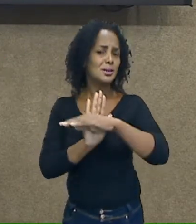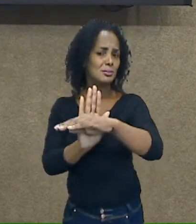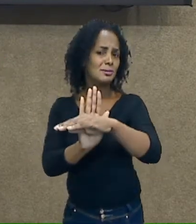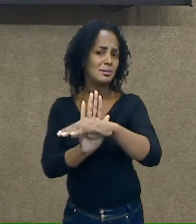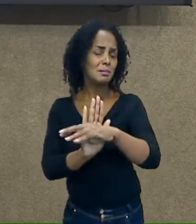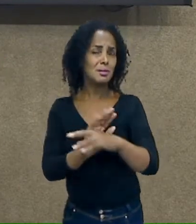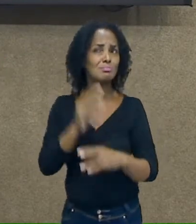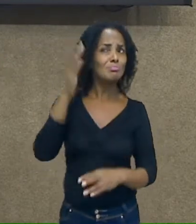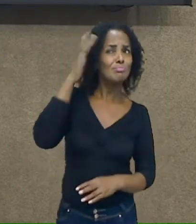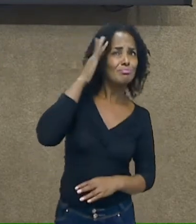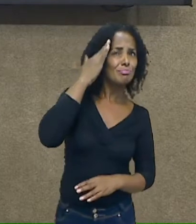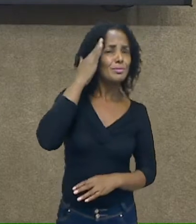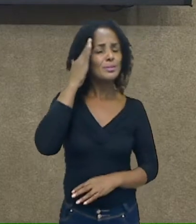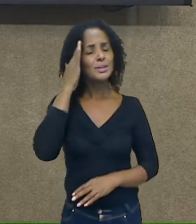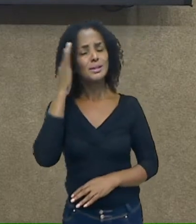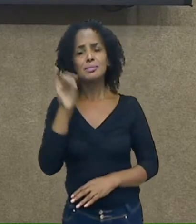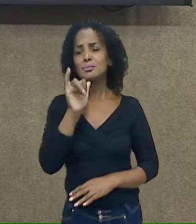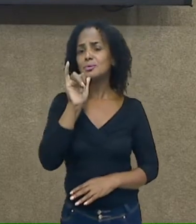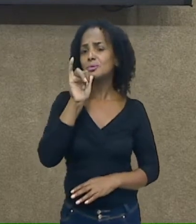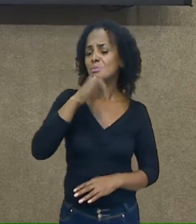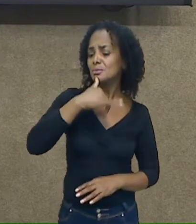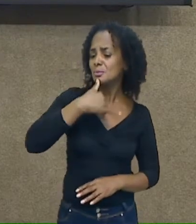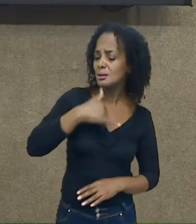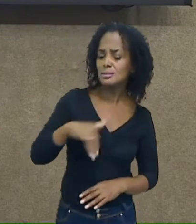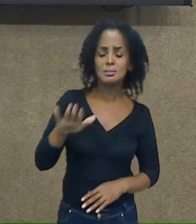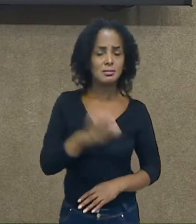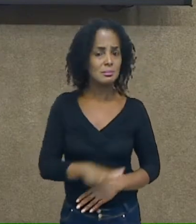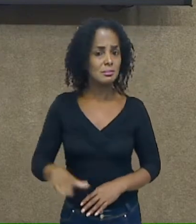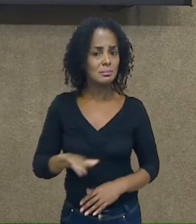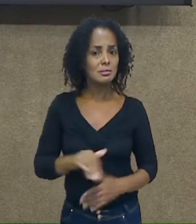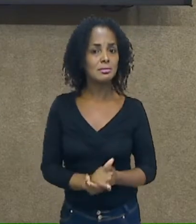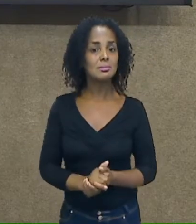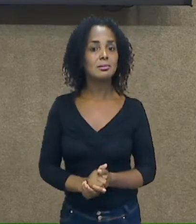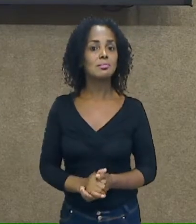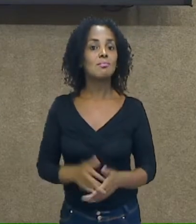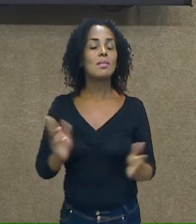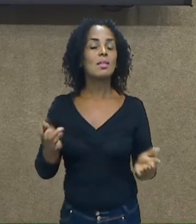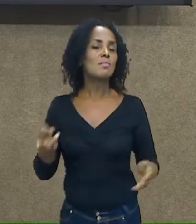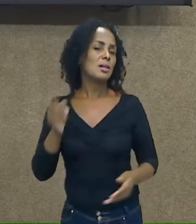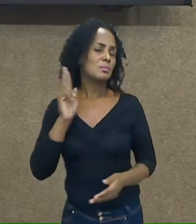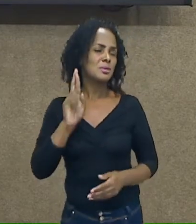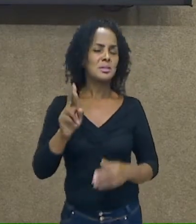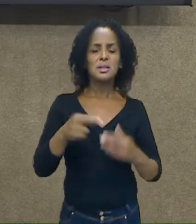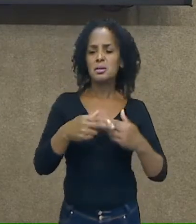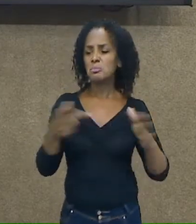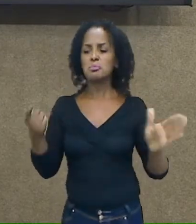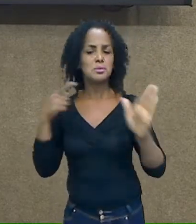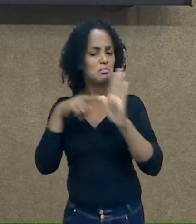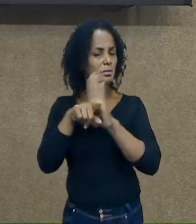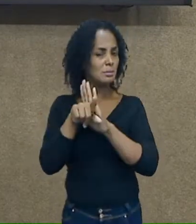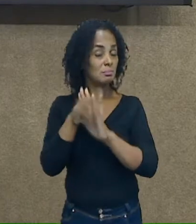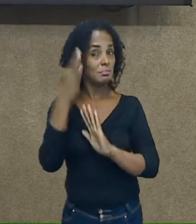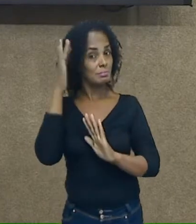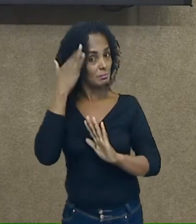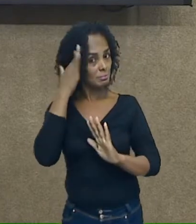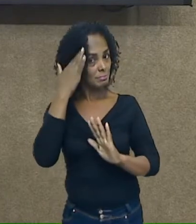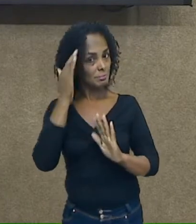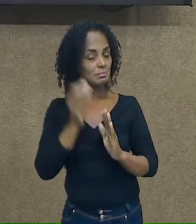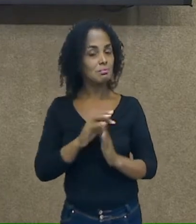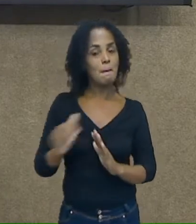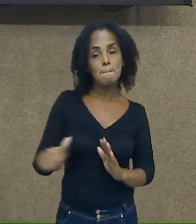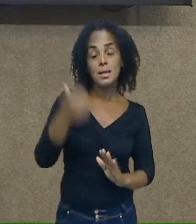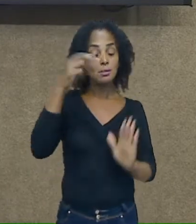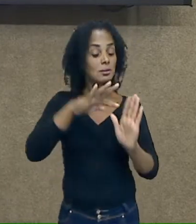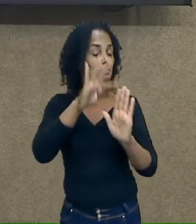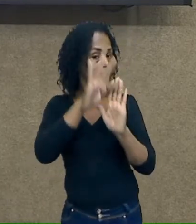tristeza da menina, não é verdade? Então nós vamos responder algumas perguntinhas só para aprofundar, para entender melhor